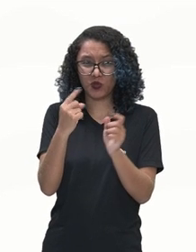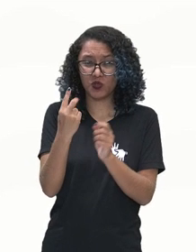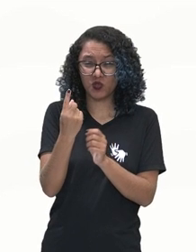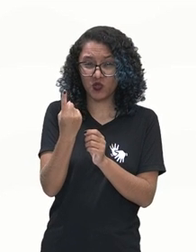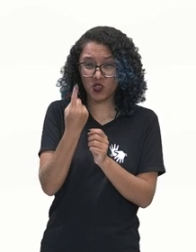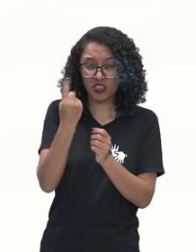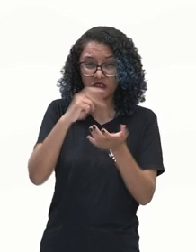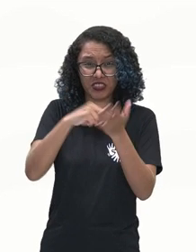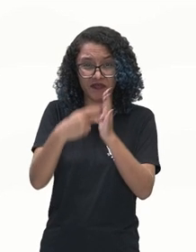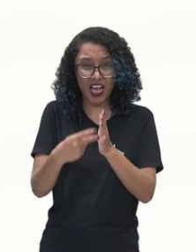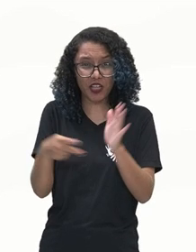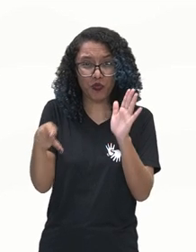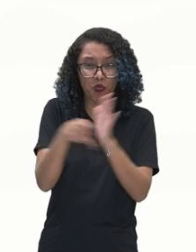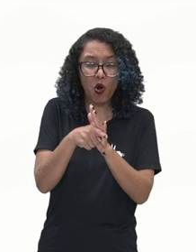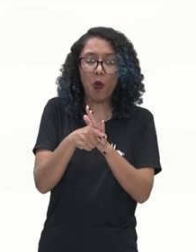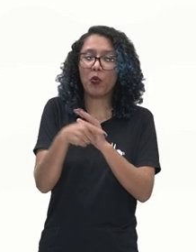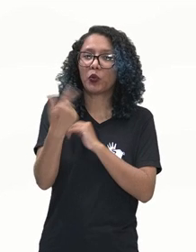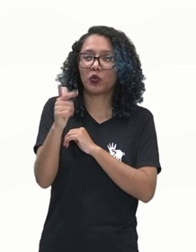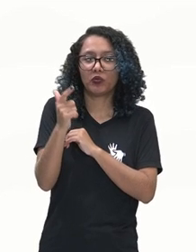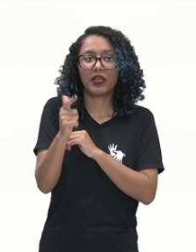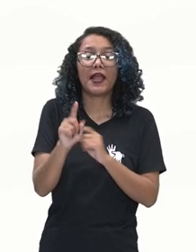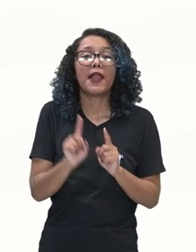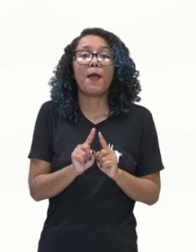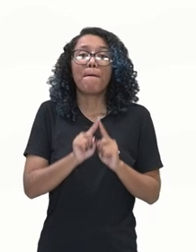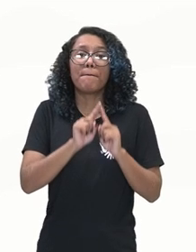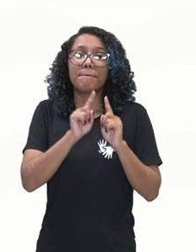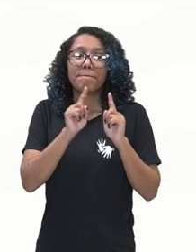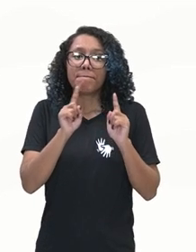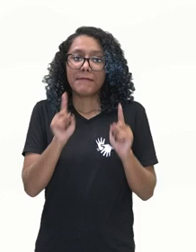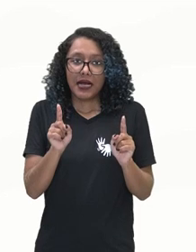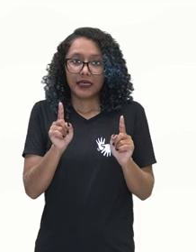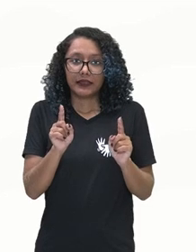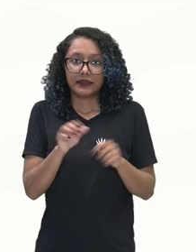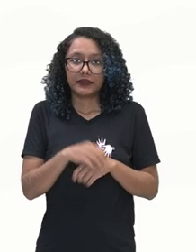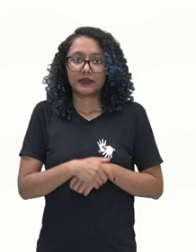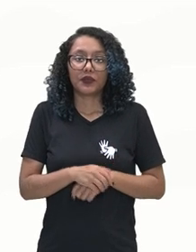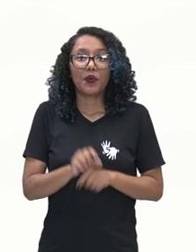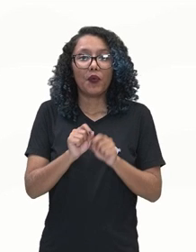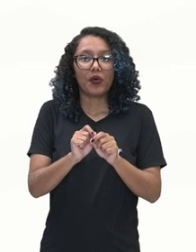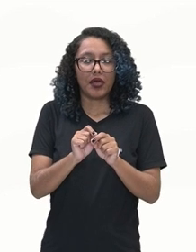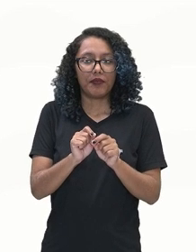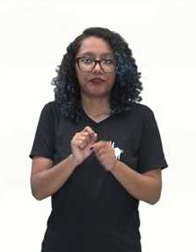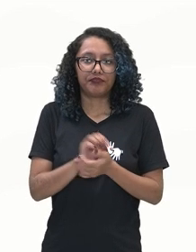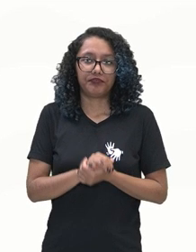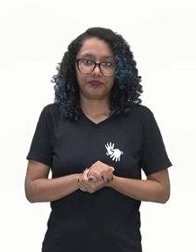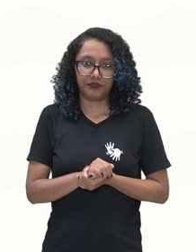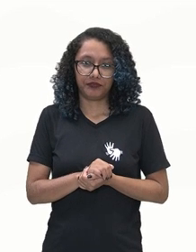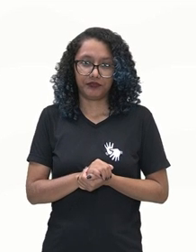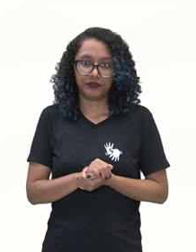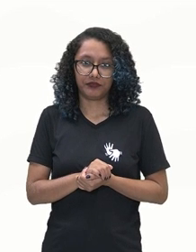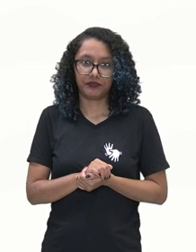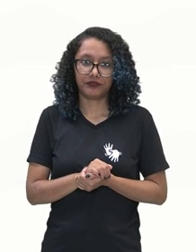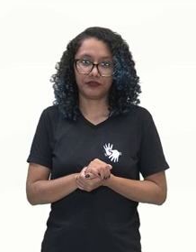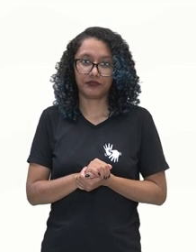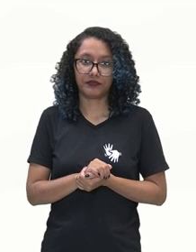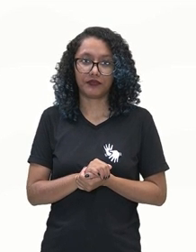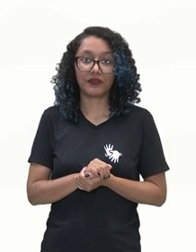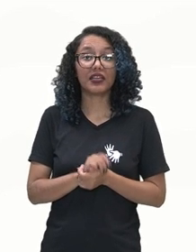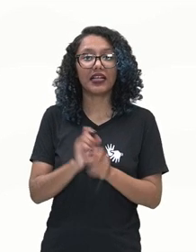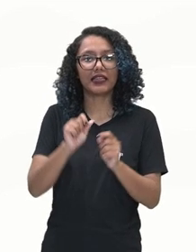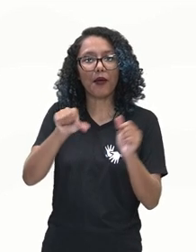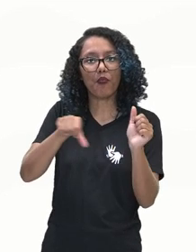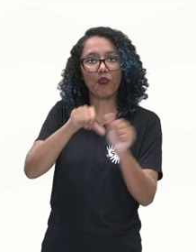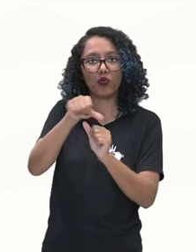O que que ele está fazendo? Ele está fazendo com que o verbo principal sofra uma mudança.